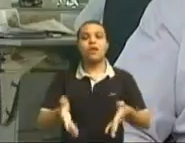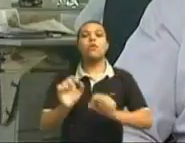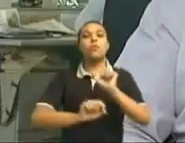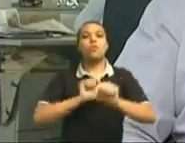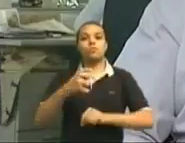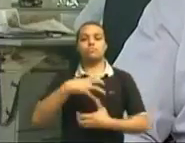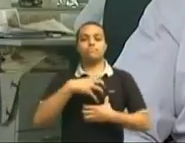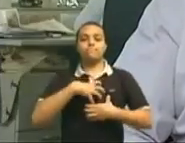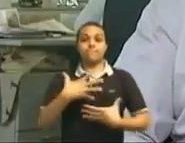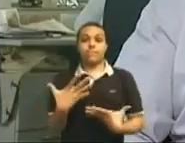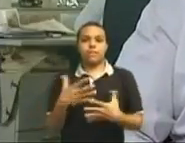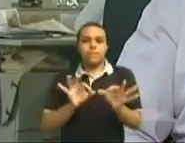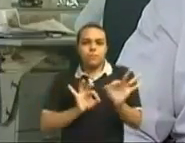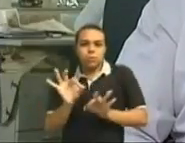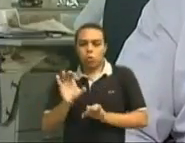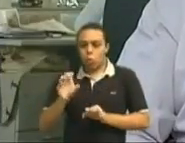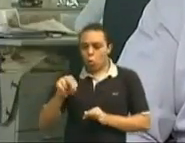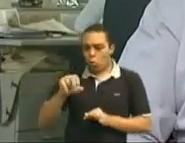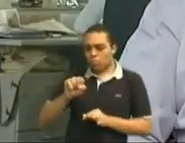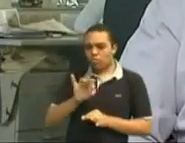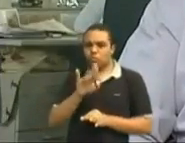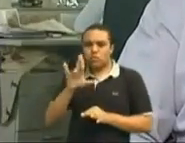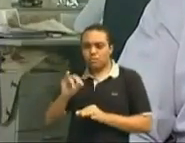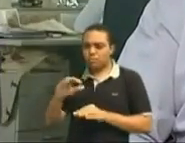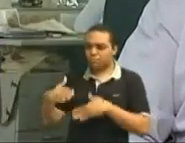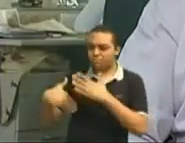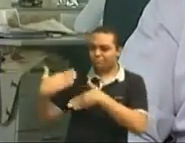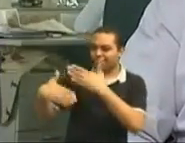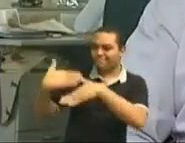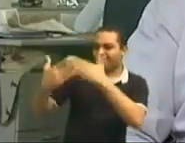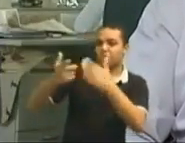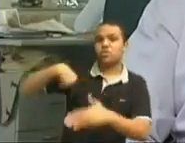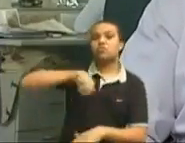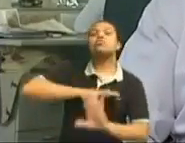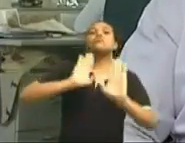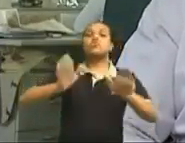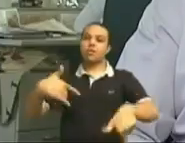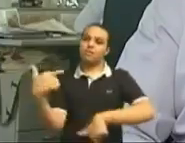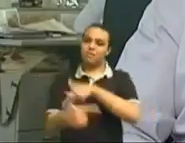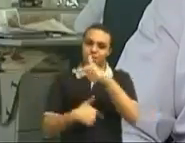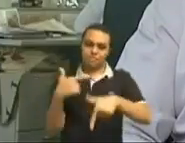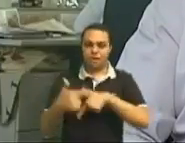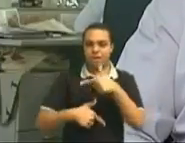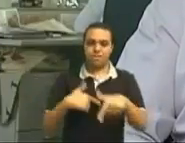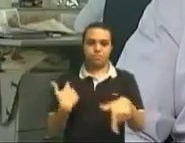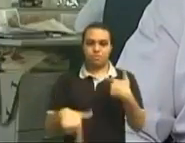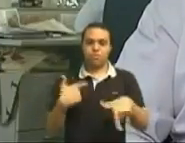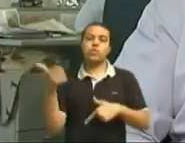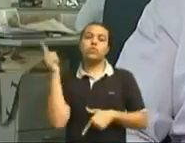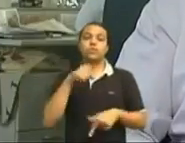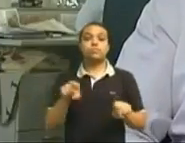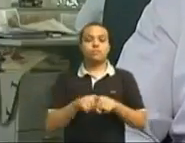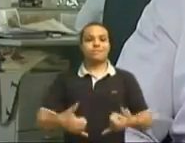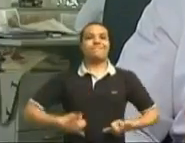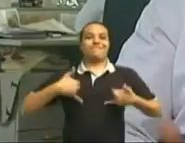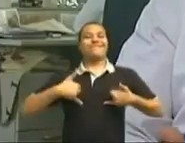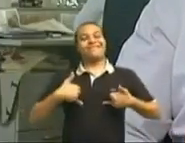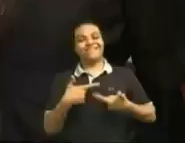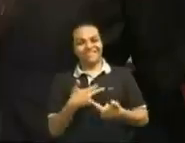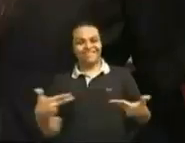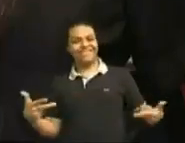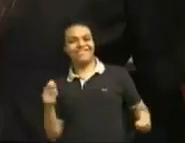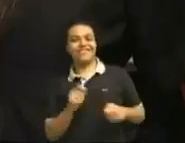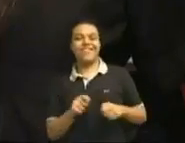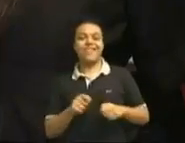mensagem de uma construção. Então isso nos gera, já nos gerou grandes trabalhos e orgulho de ter feito algumas